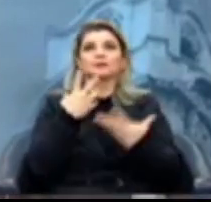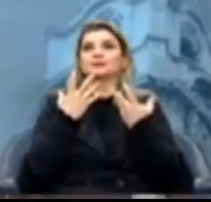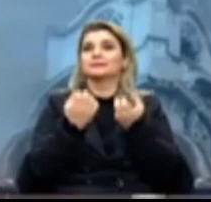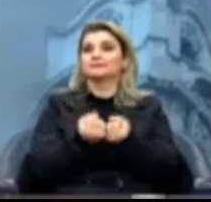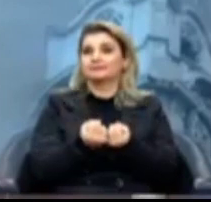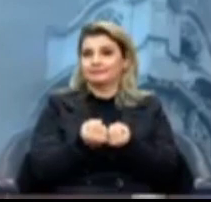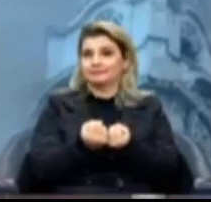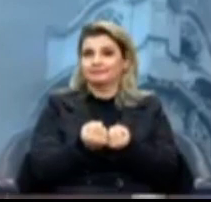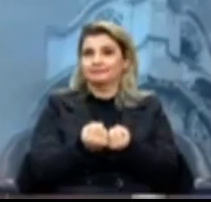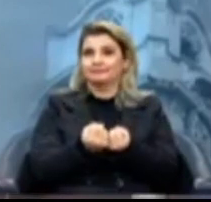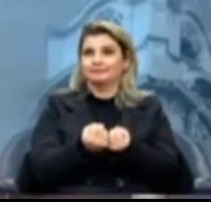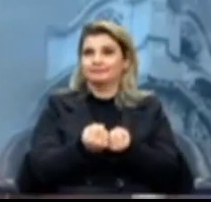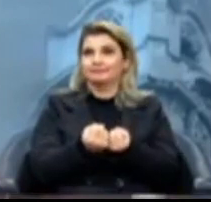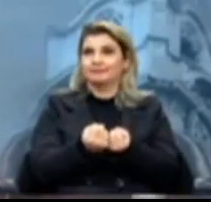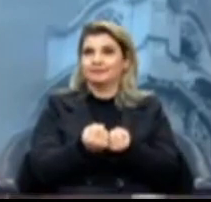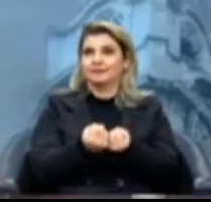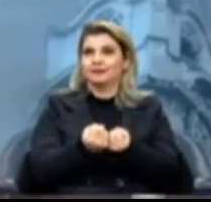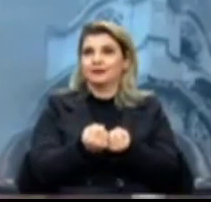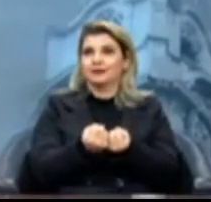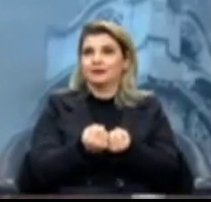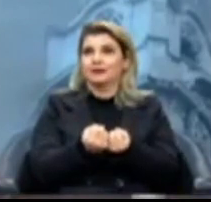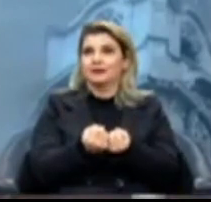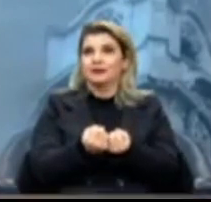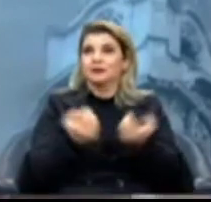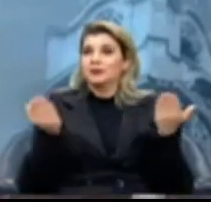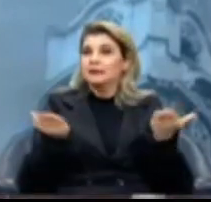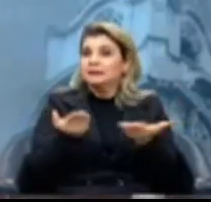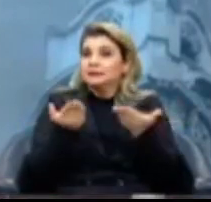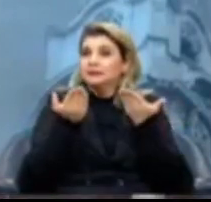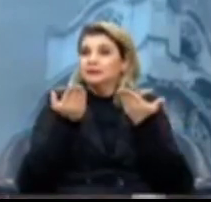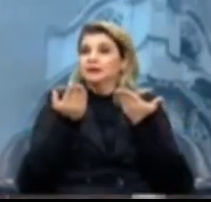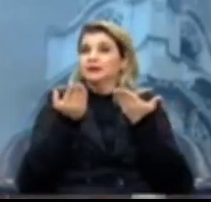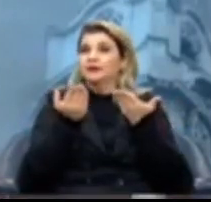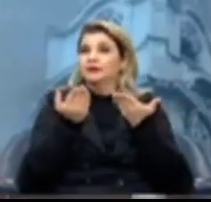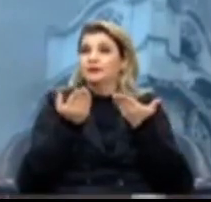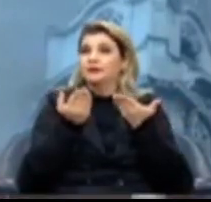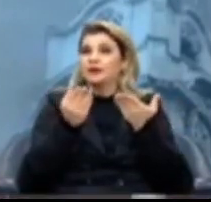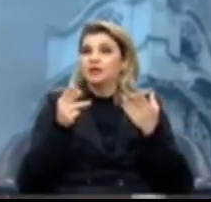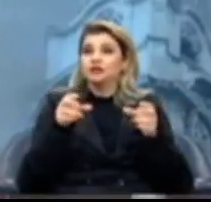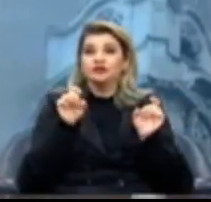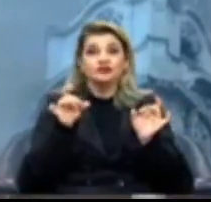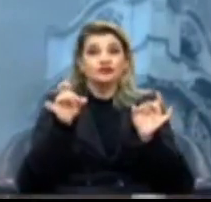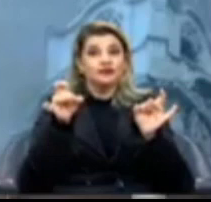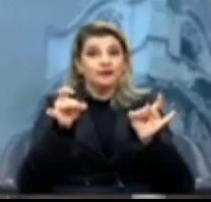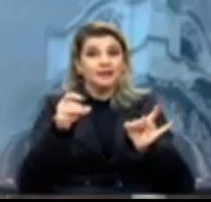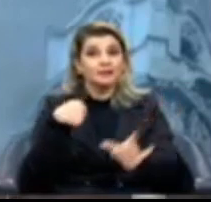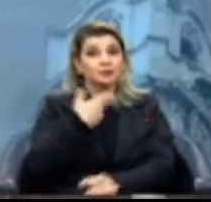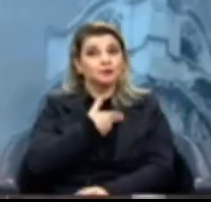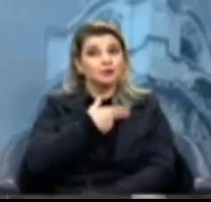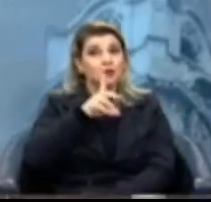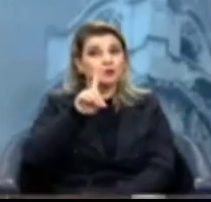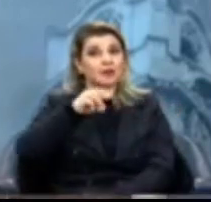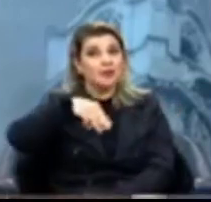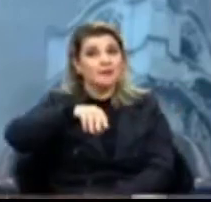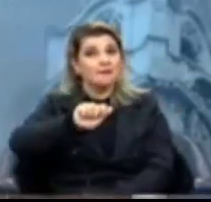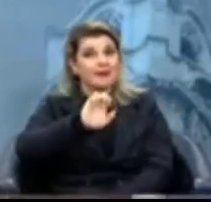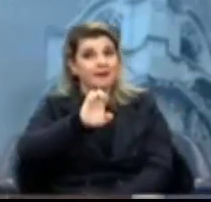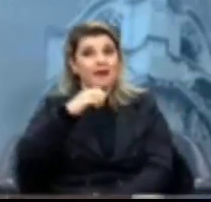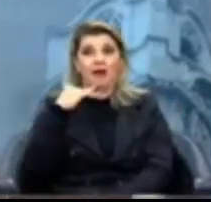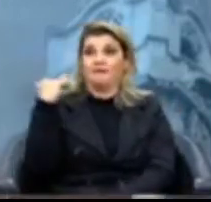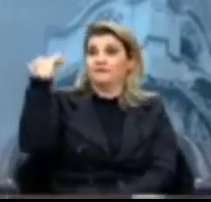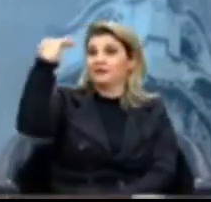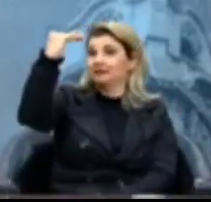que uma iniciativa de privatização do nosso DEMAI avance nessa casa,